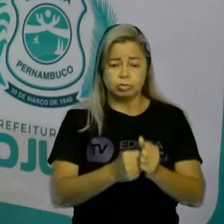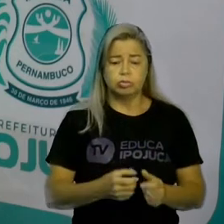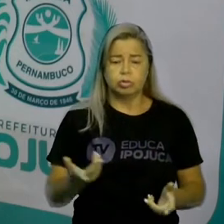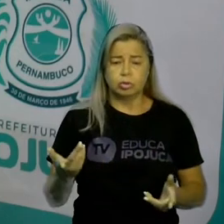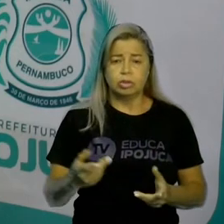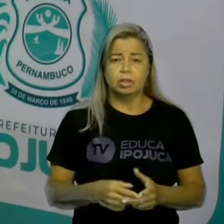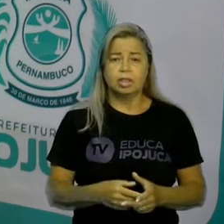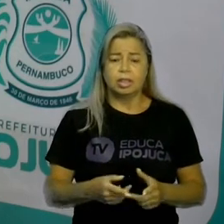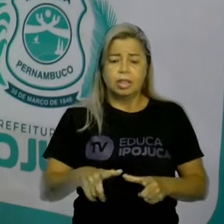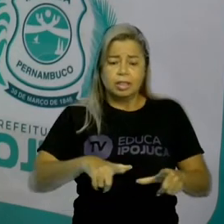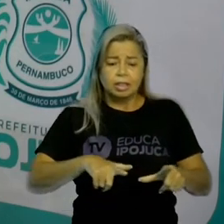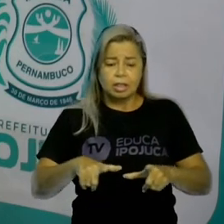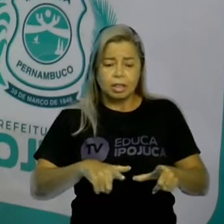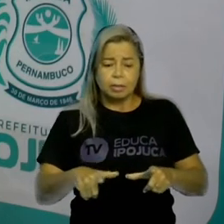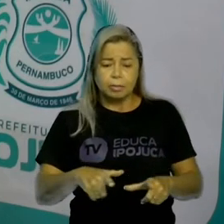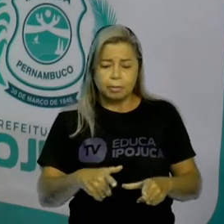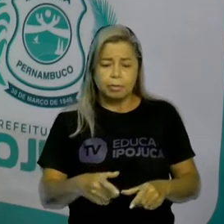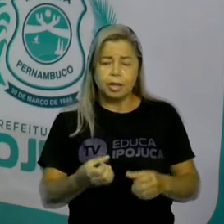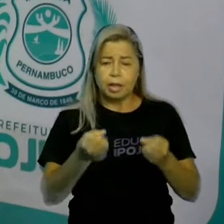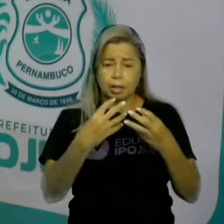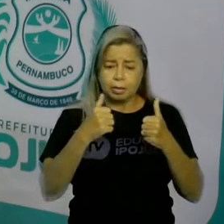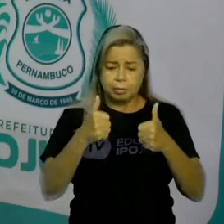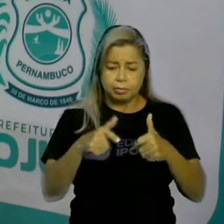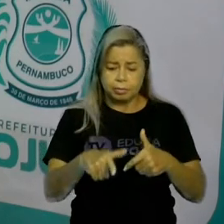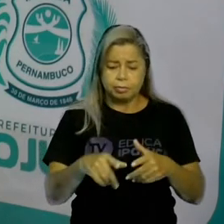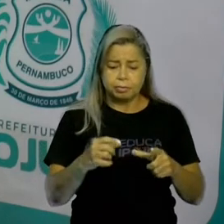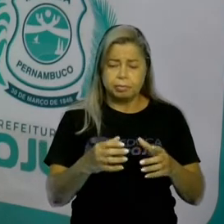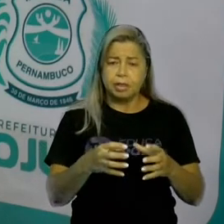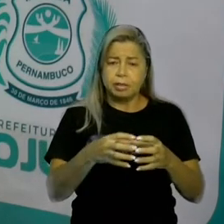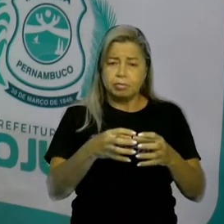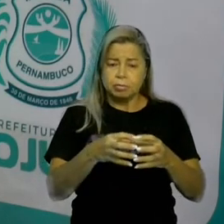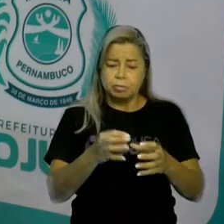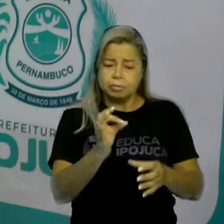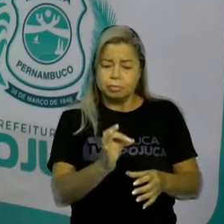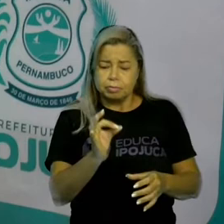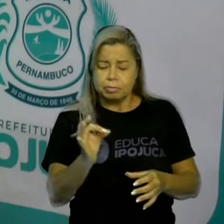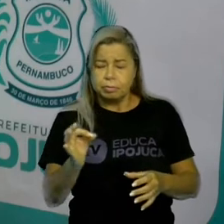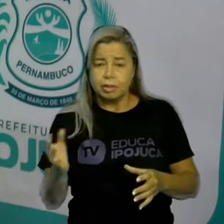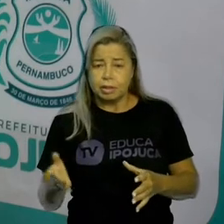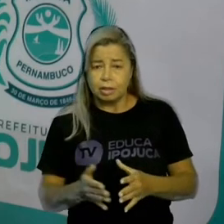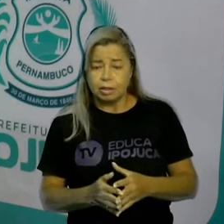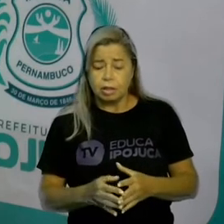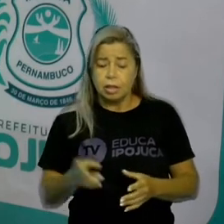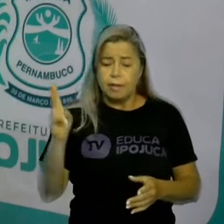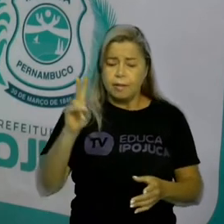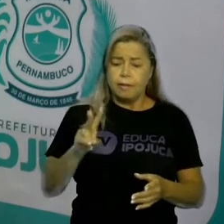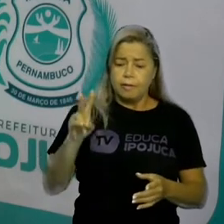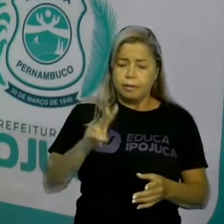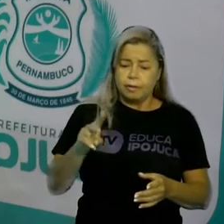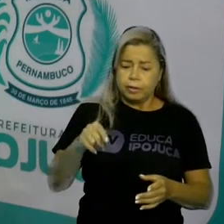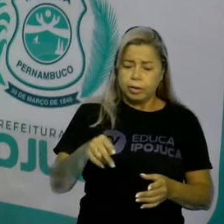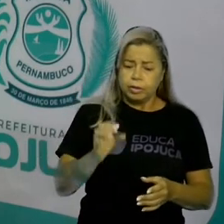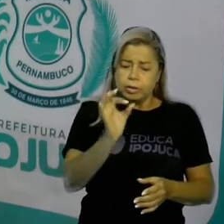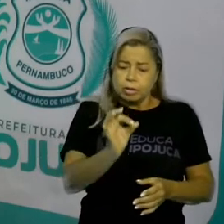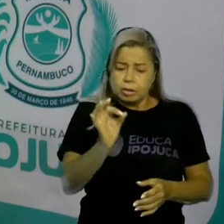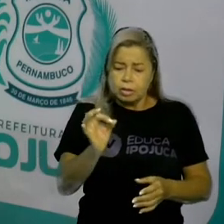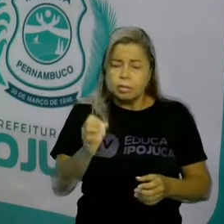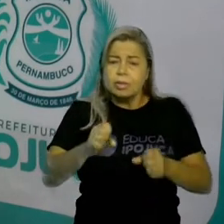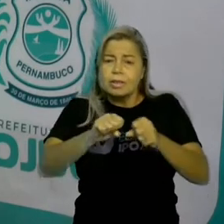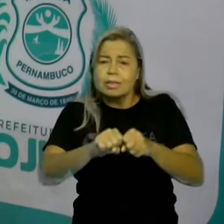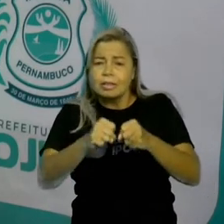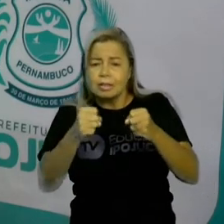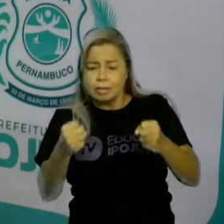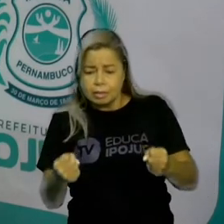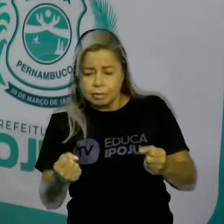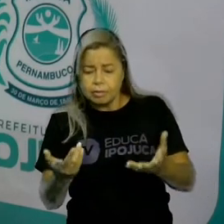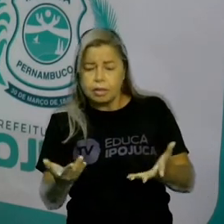um lote com 1.500 peças, 3% estavam com defeitos. Então, quantas